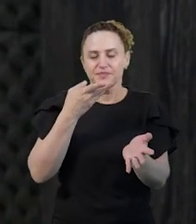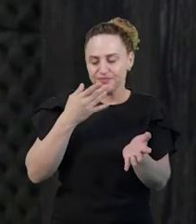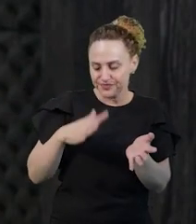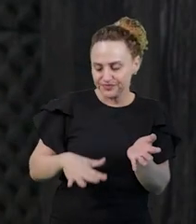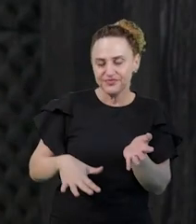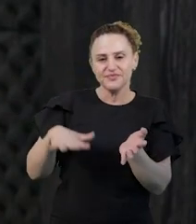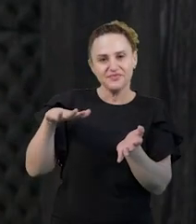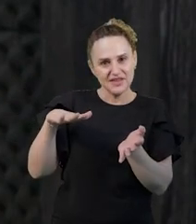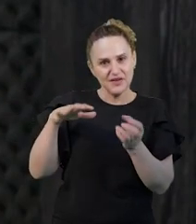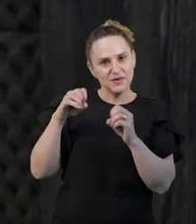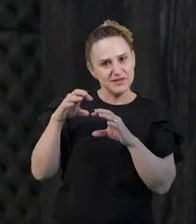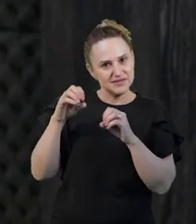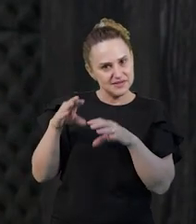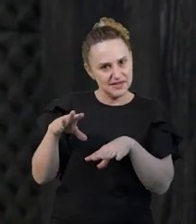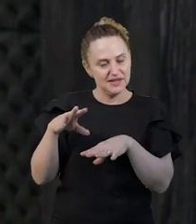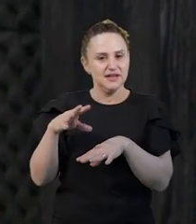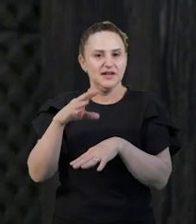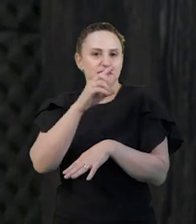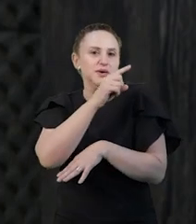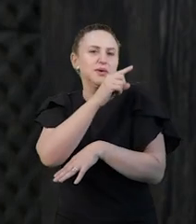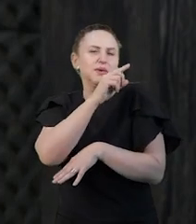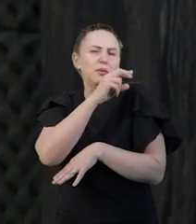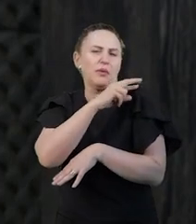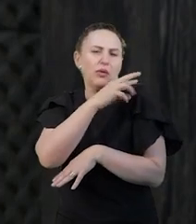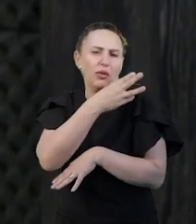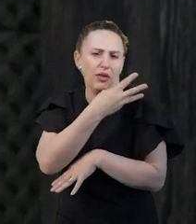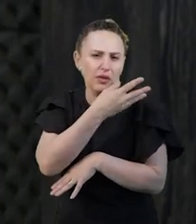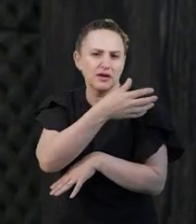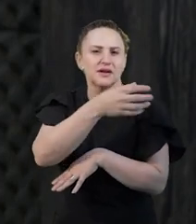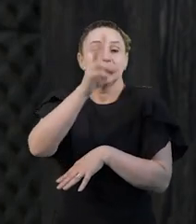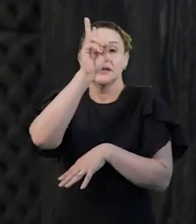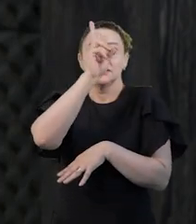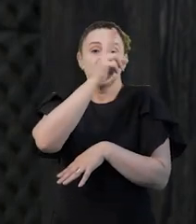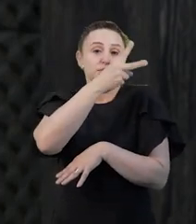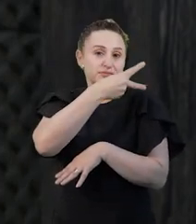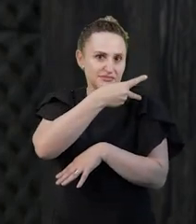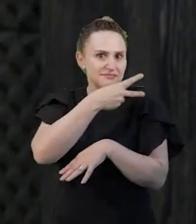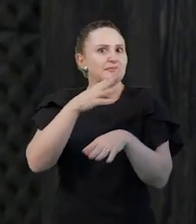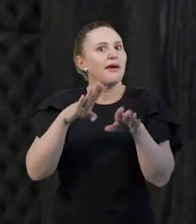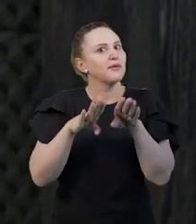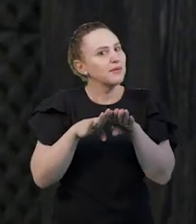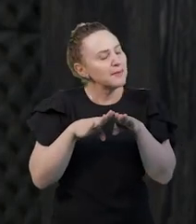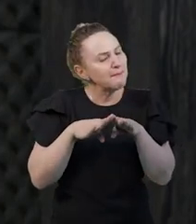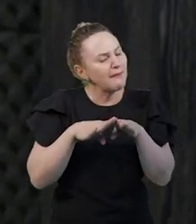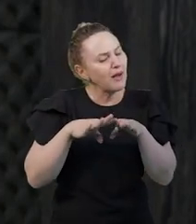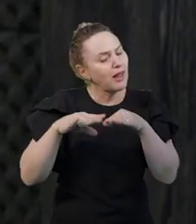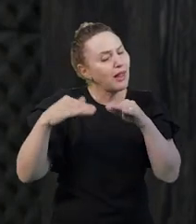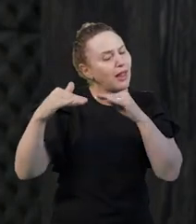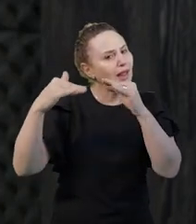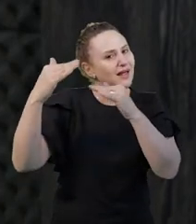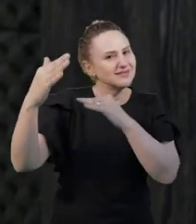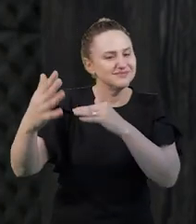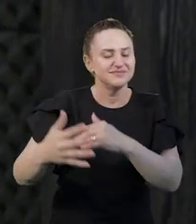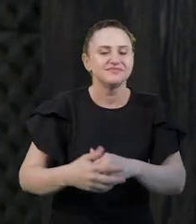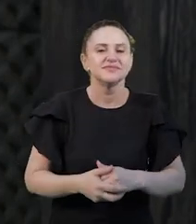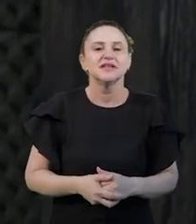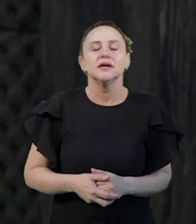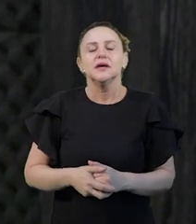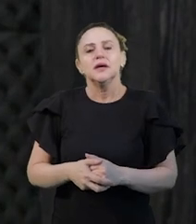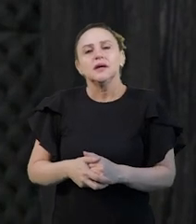dois, né? E o ensino médio. Então é um prazer muito grande dizer que todo esse tempo tenho me dedicado